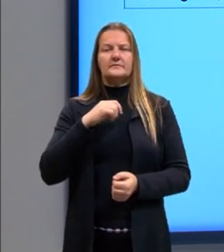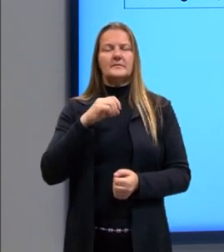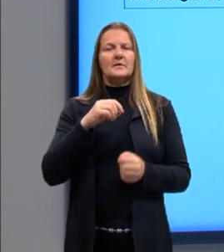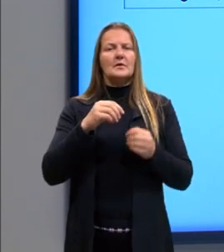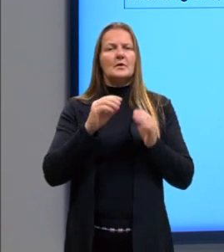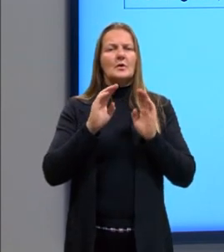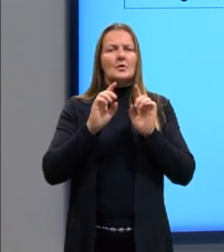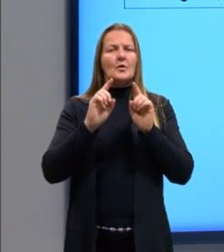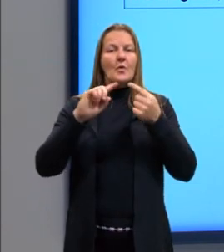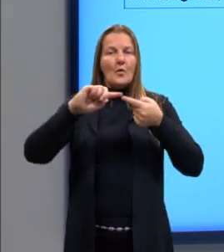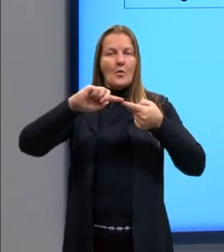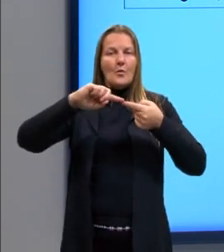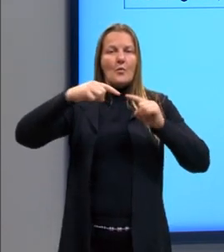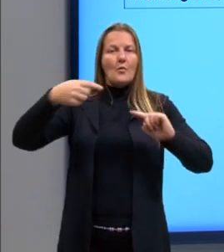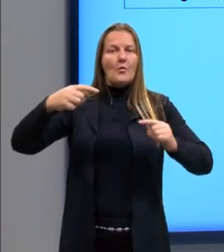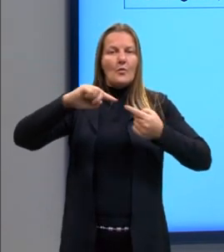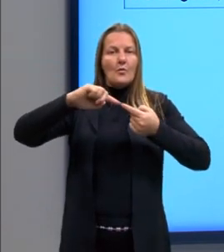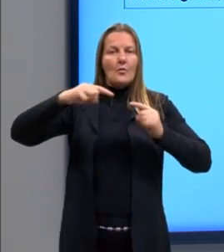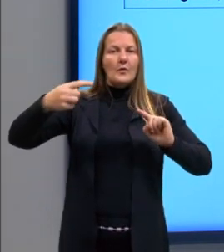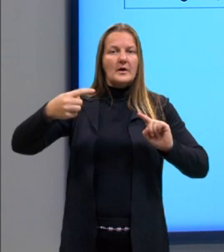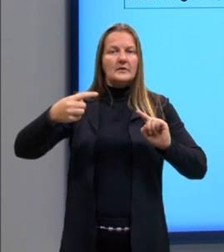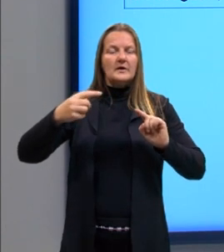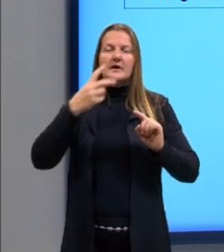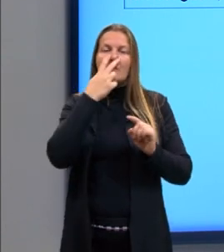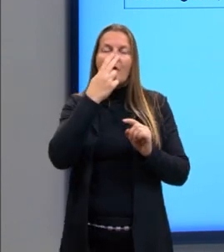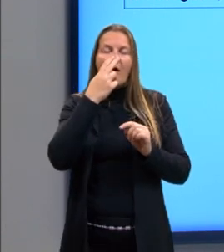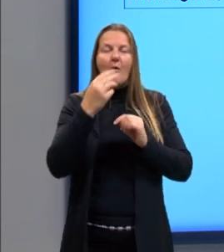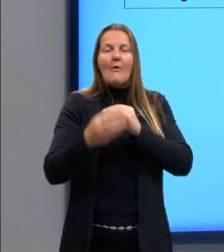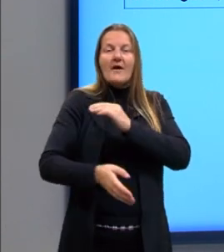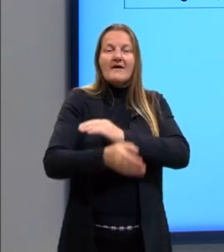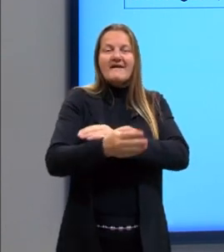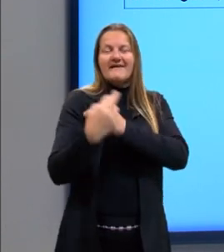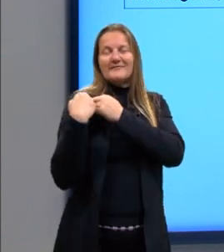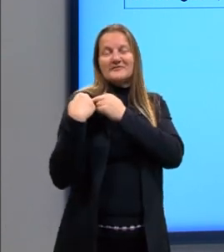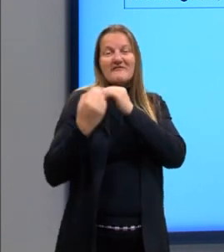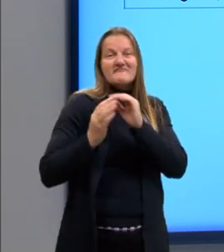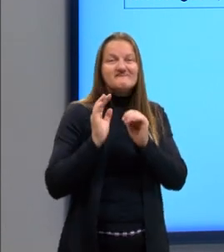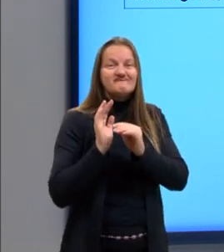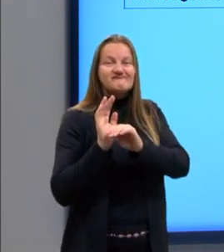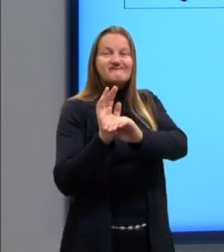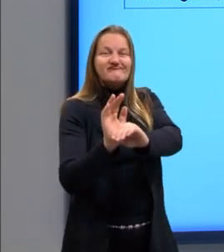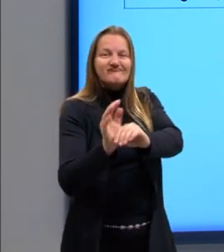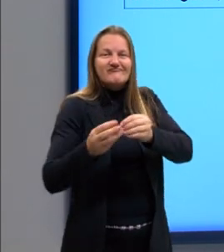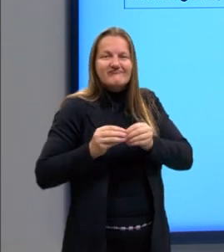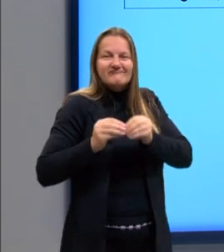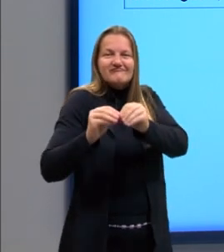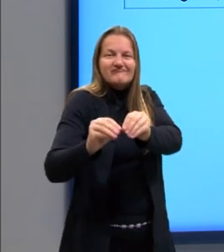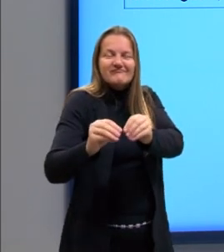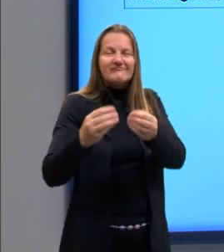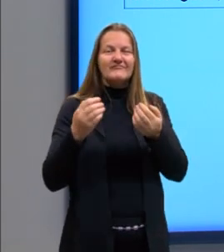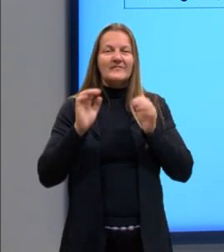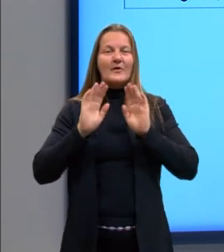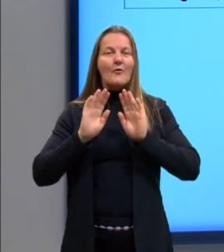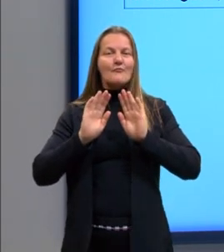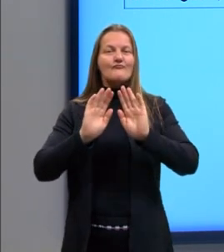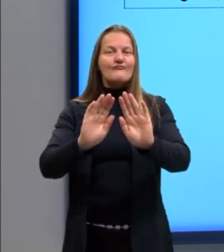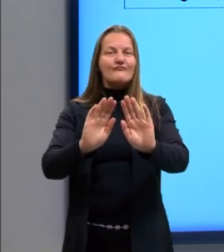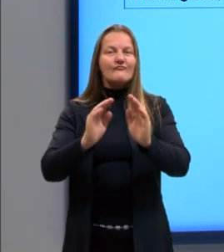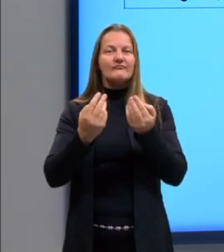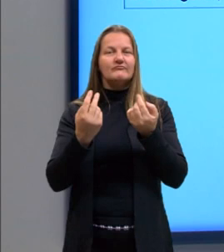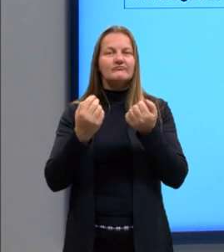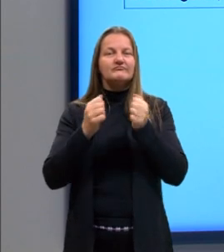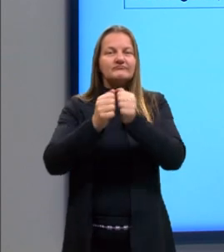e o RNA transportador, trazendo as trincas, trazendo os códons, as letrinhas lá.